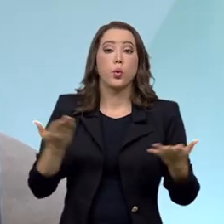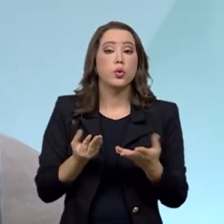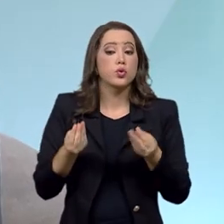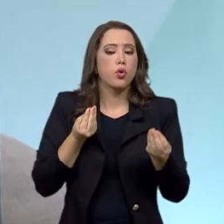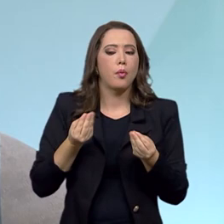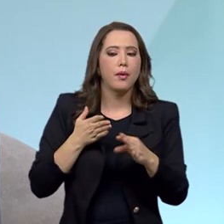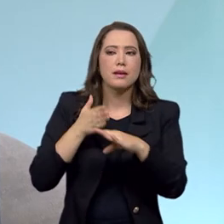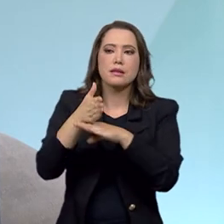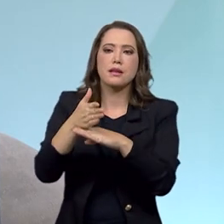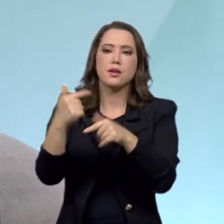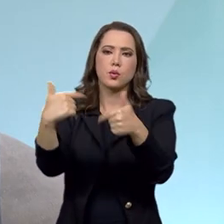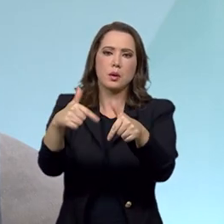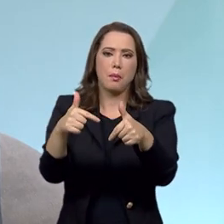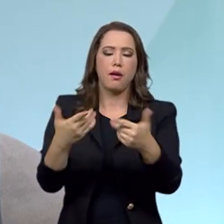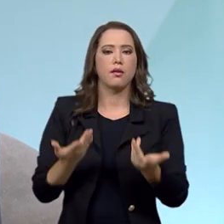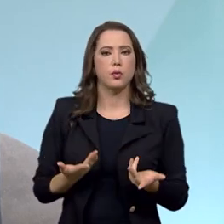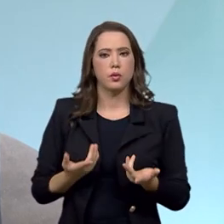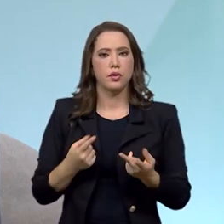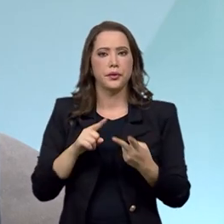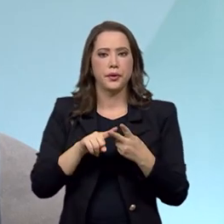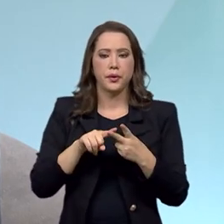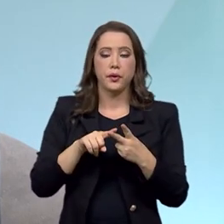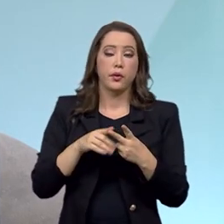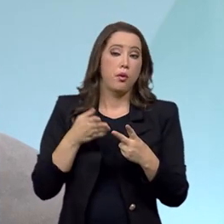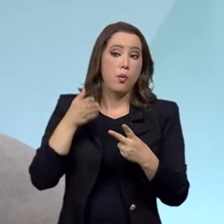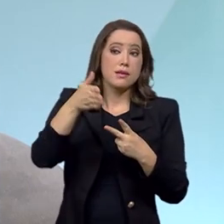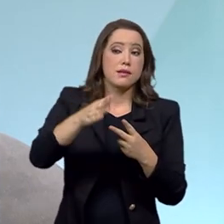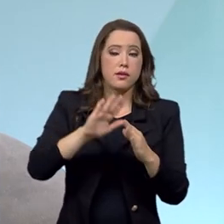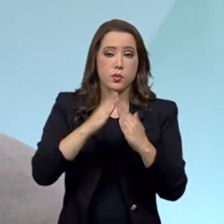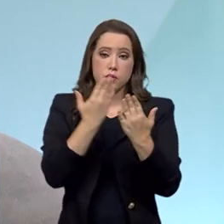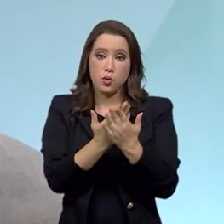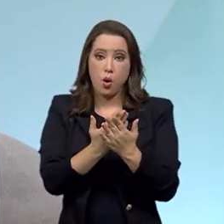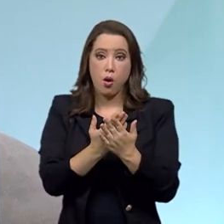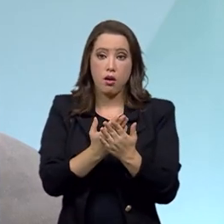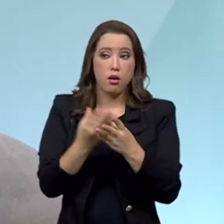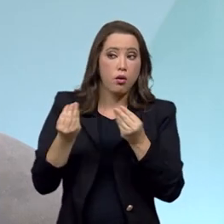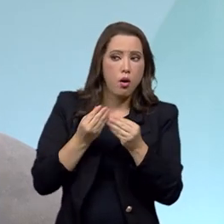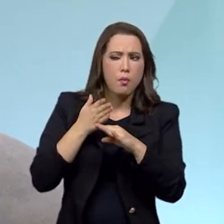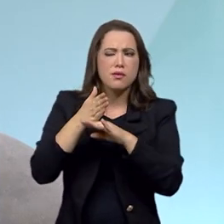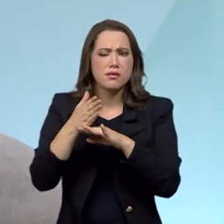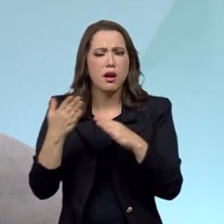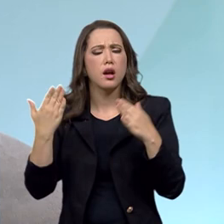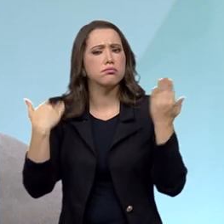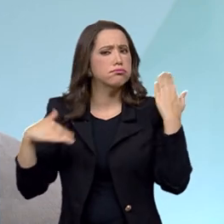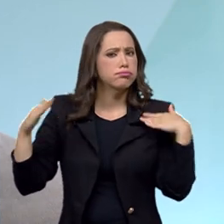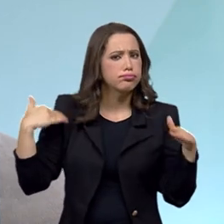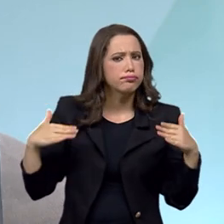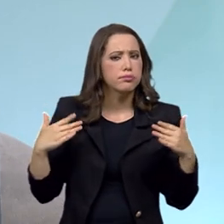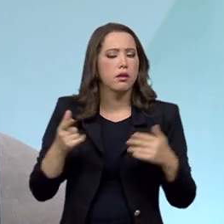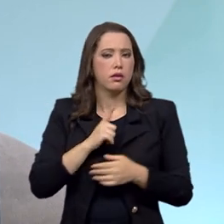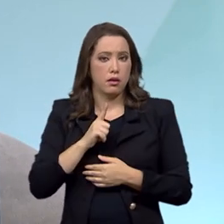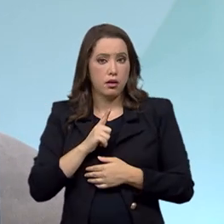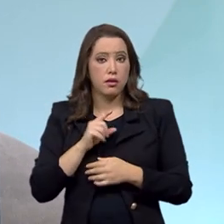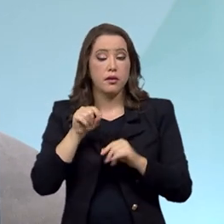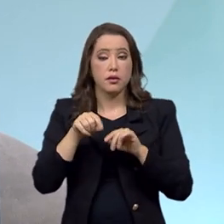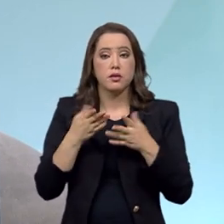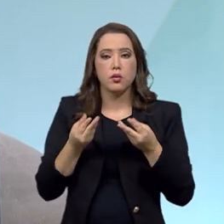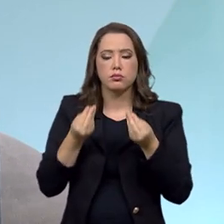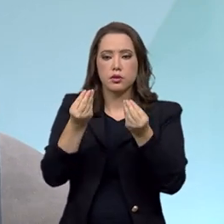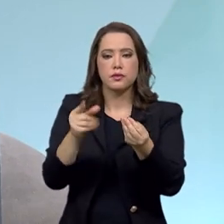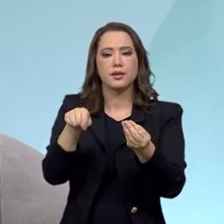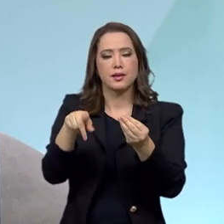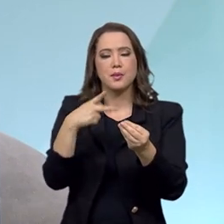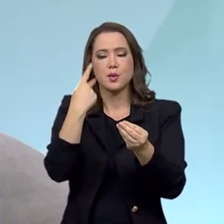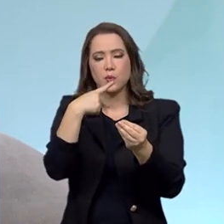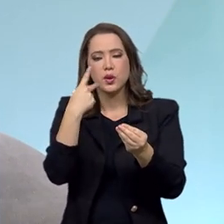trabalho, na escola e no lazer para que esse público também seja contemplado por essas políticas